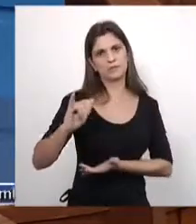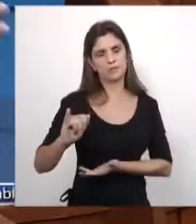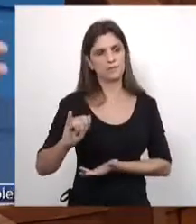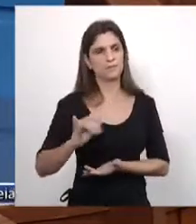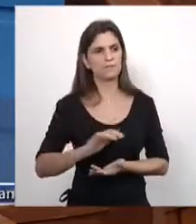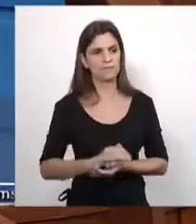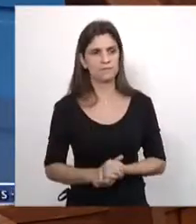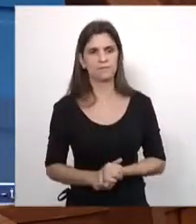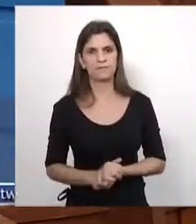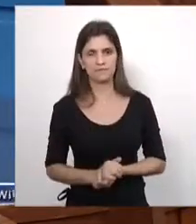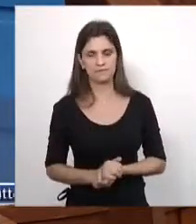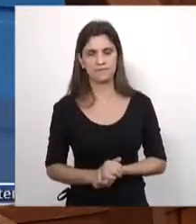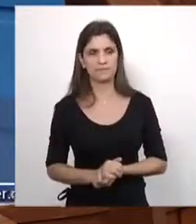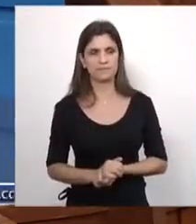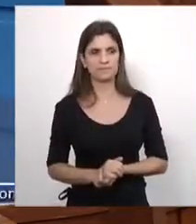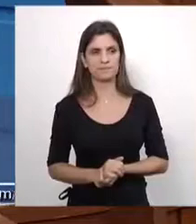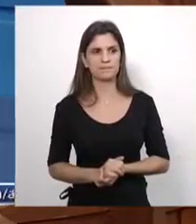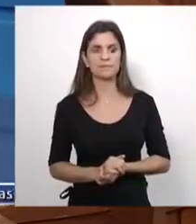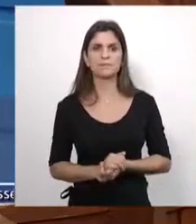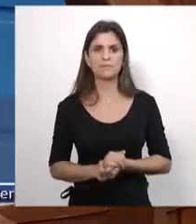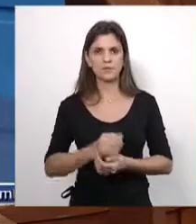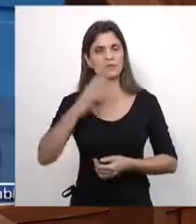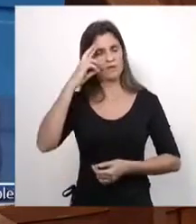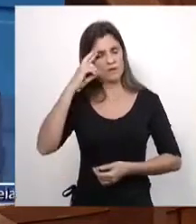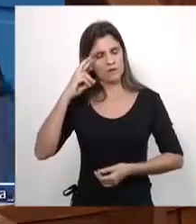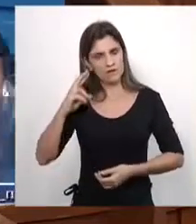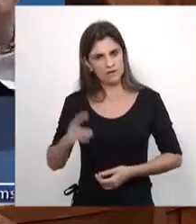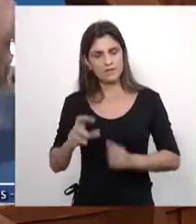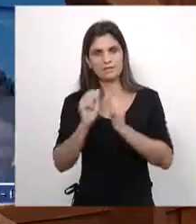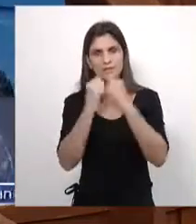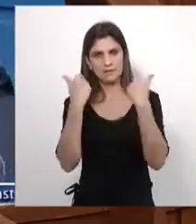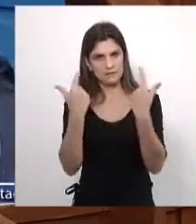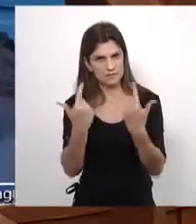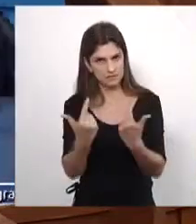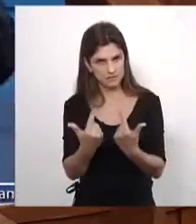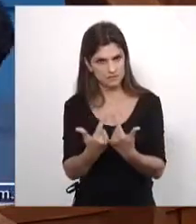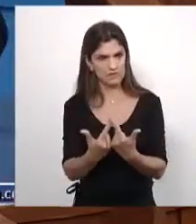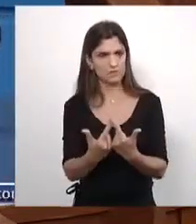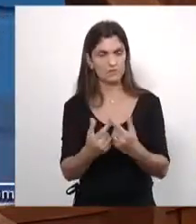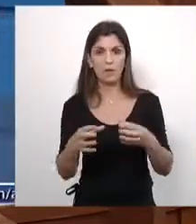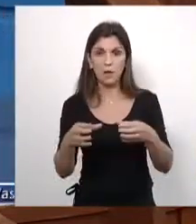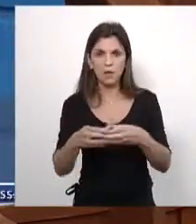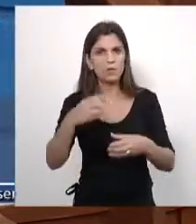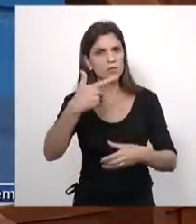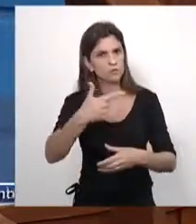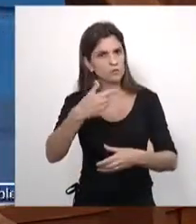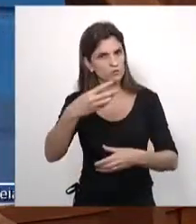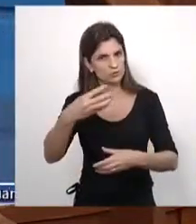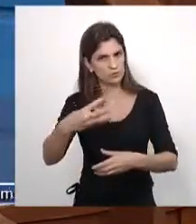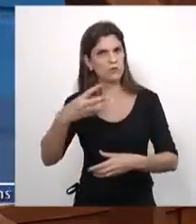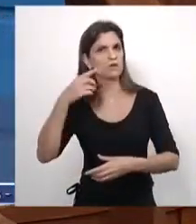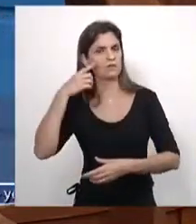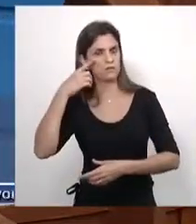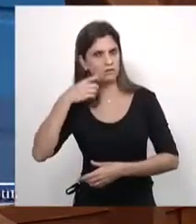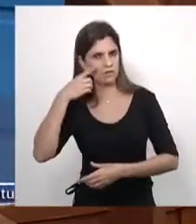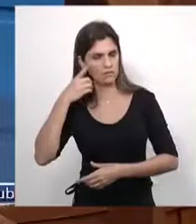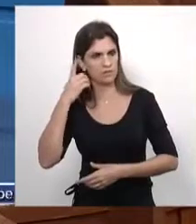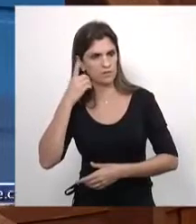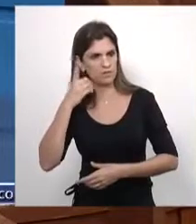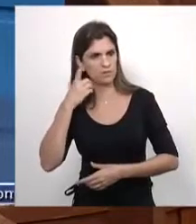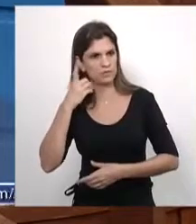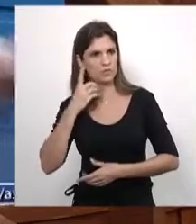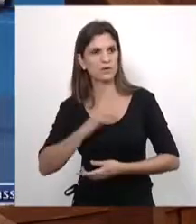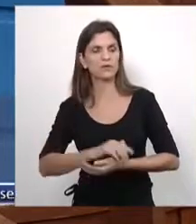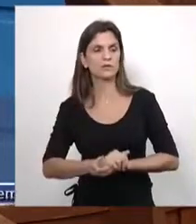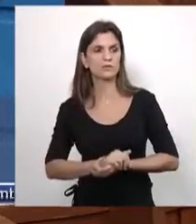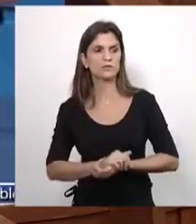não é um fato que vem gerar aqui para esta casa. Então, respeito a Assembleia, respeito os novos 24 deputados, se tiver um fato determinando,